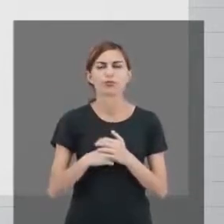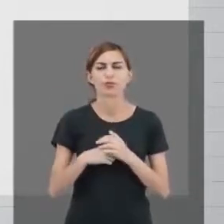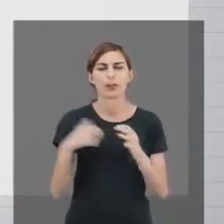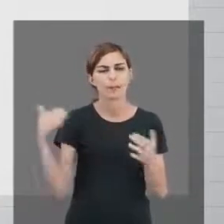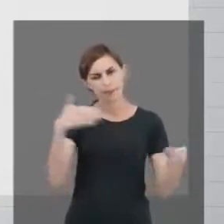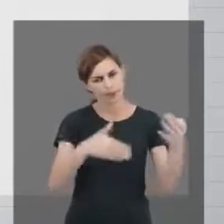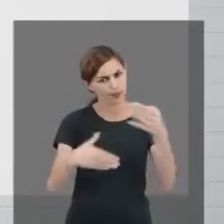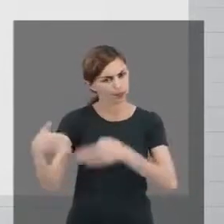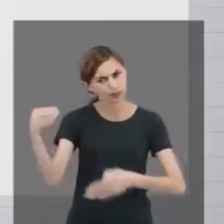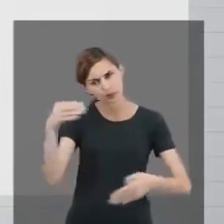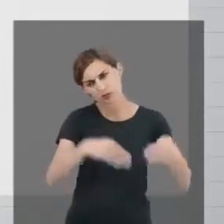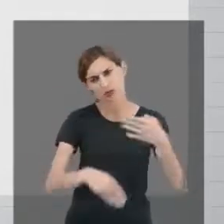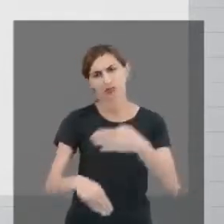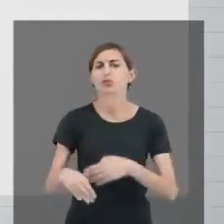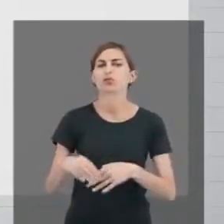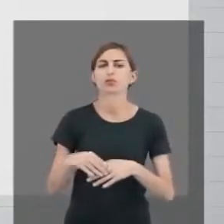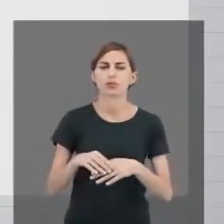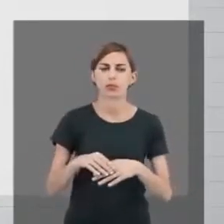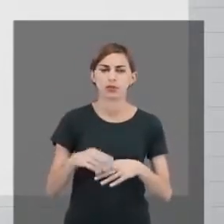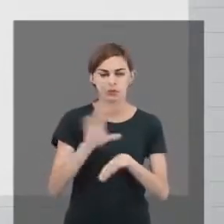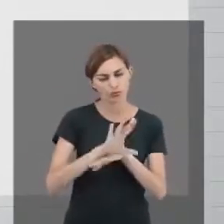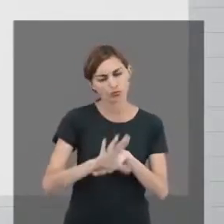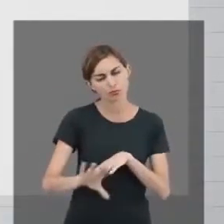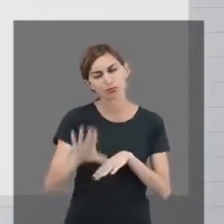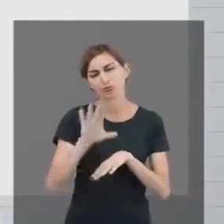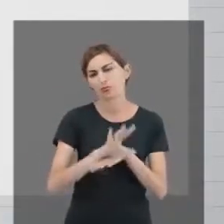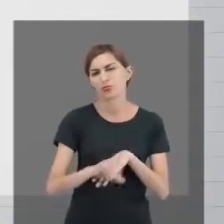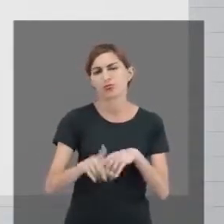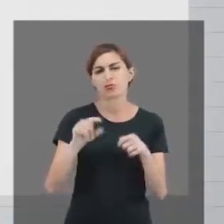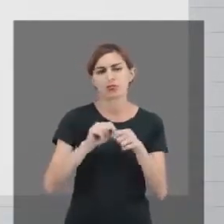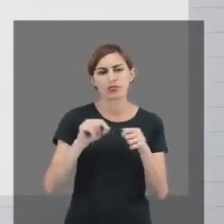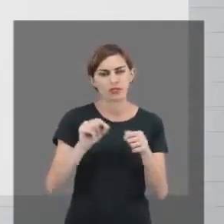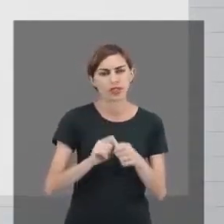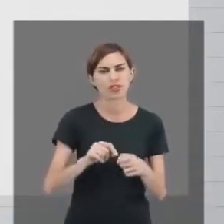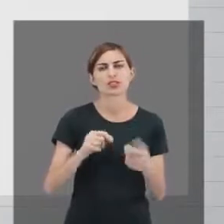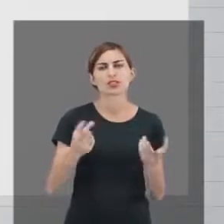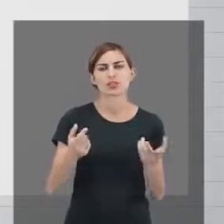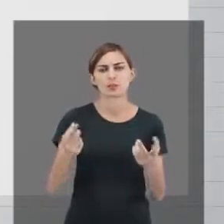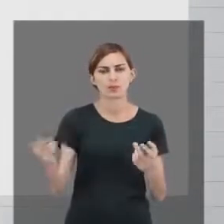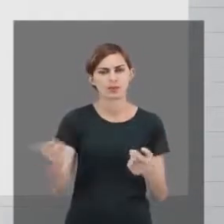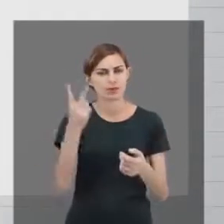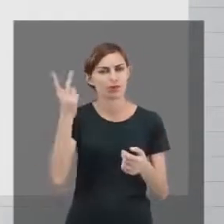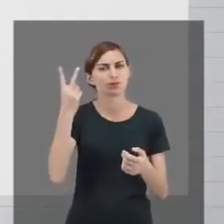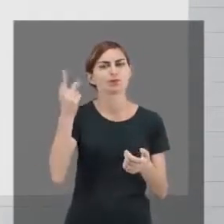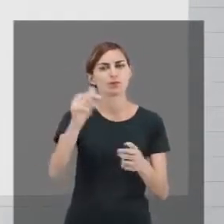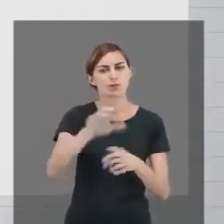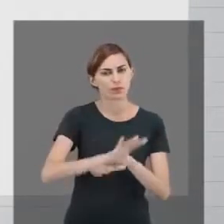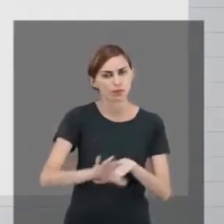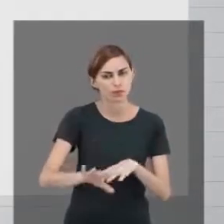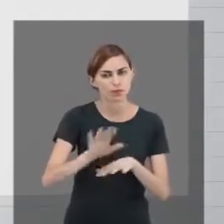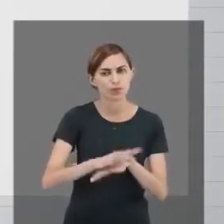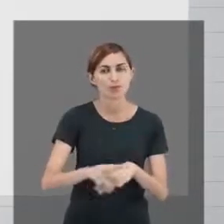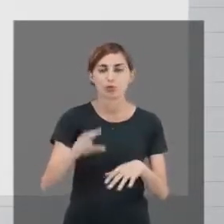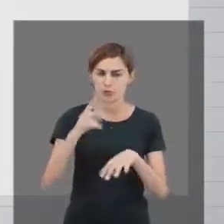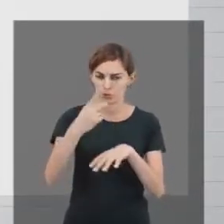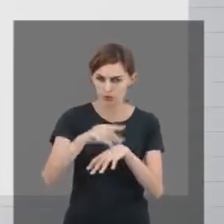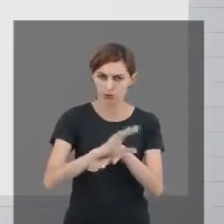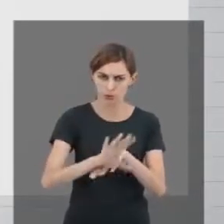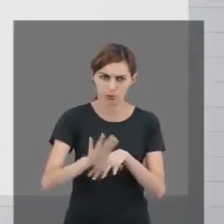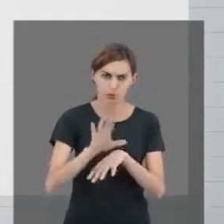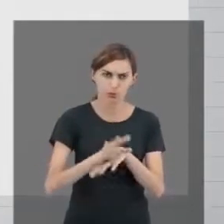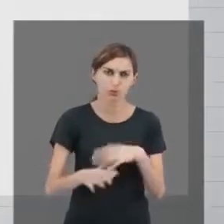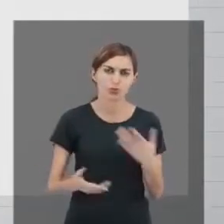participem desse curso. Façam ele valer a pena para vocês. Esse curso,